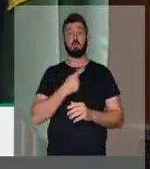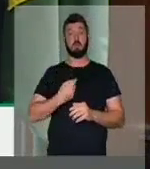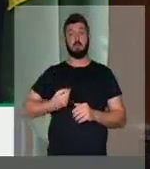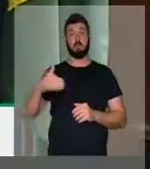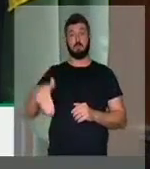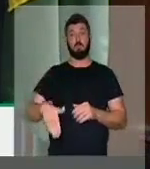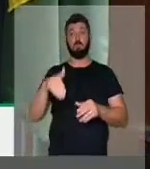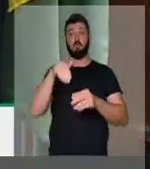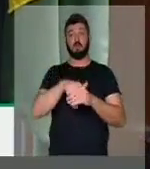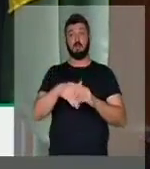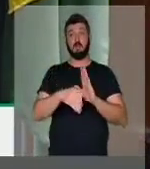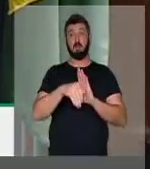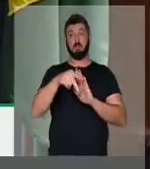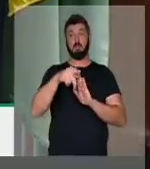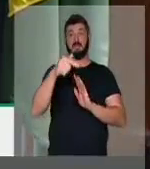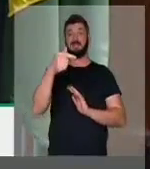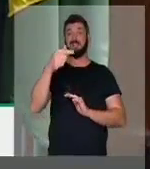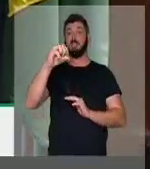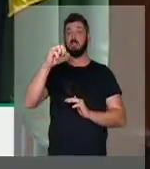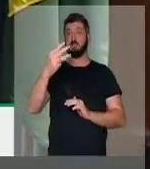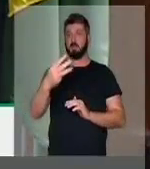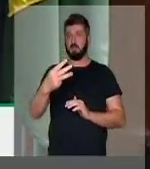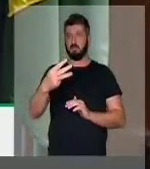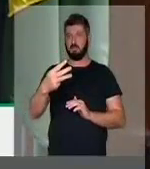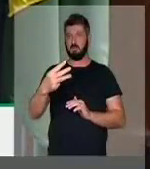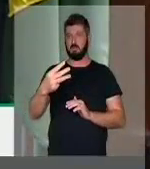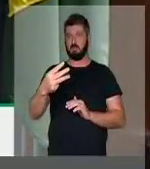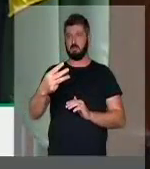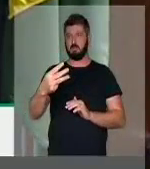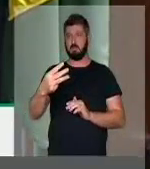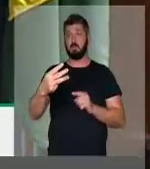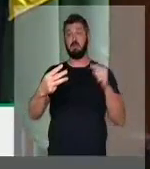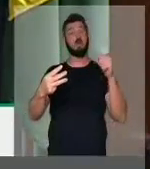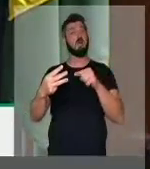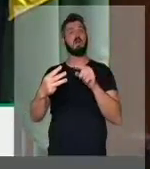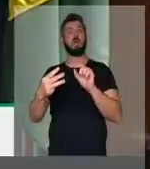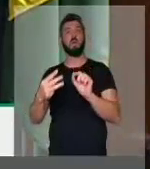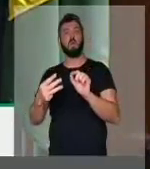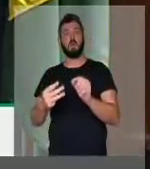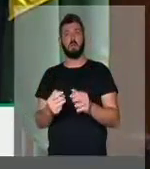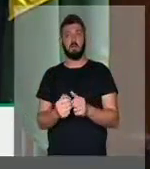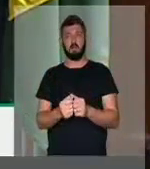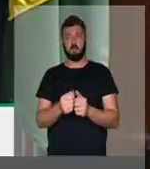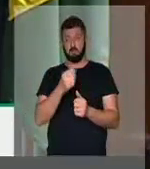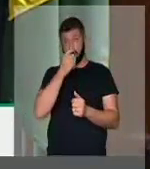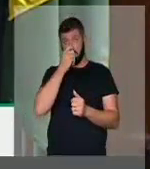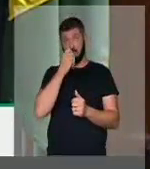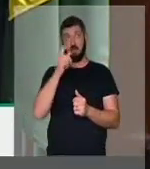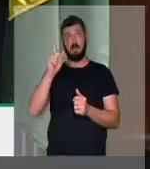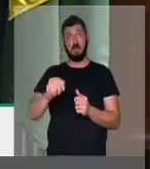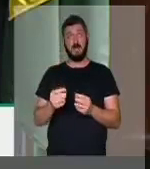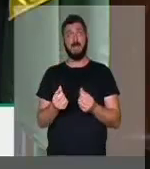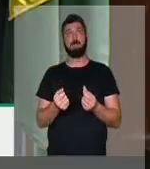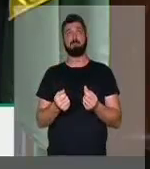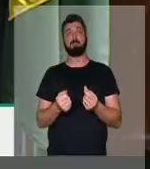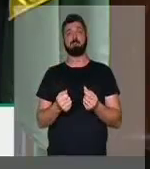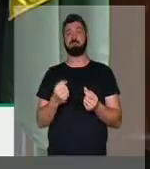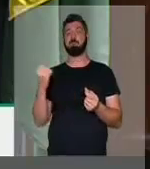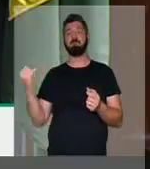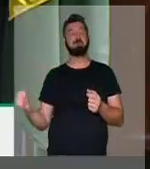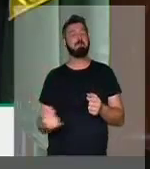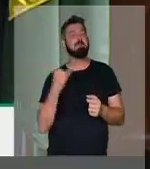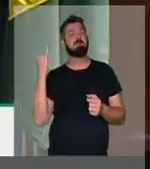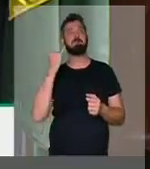votar a medida provisória 793. Essa medida provisória, ela é uma medida provisória de